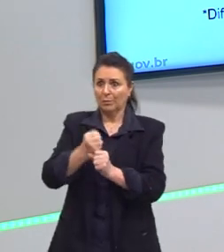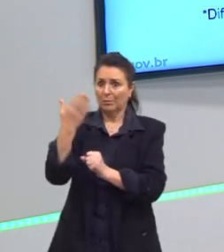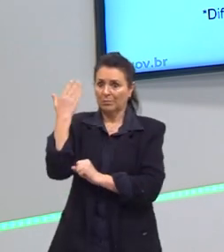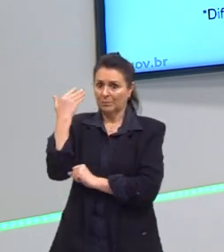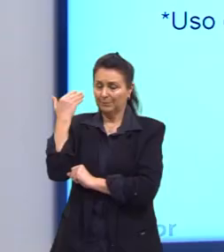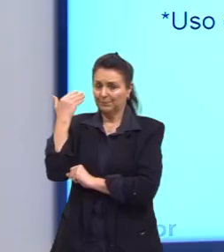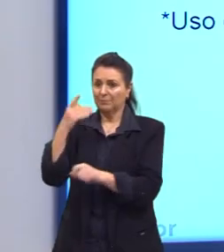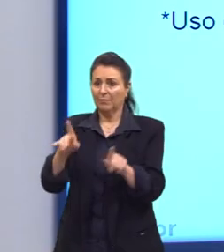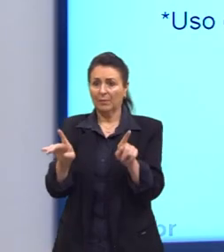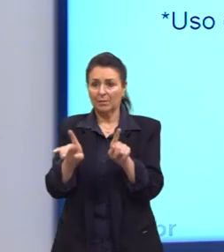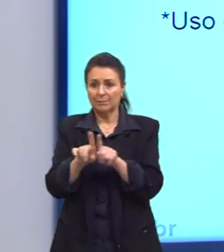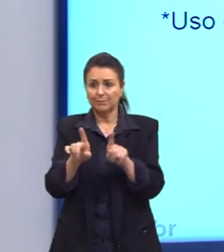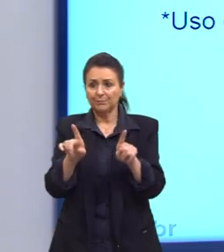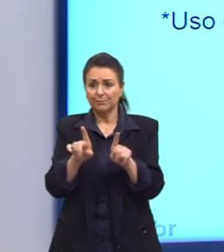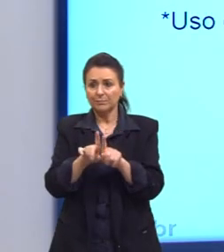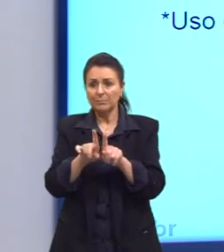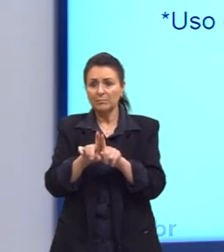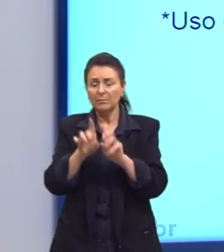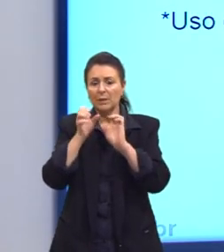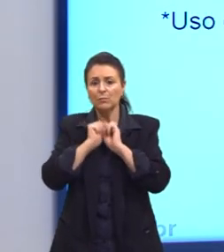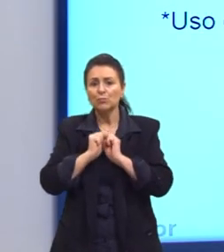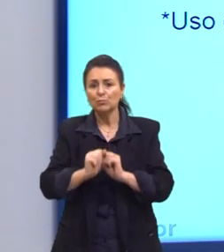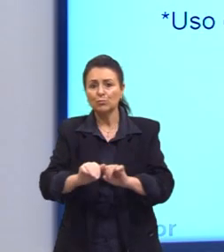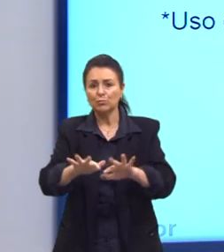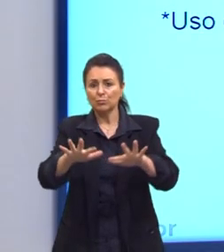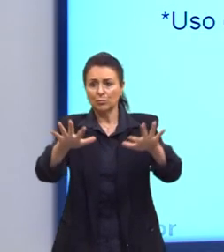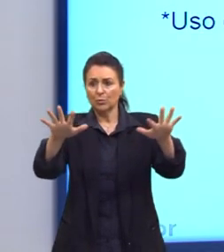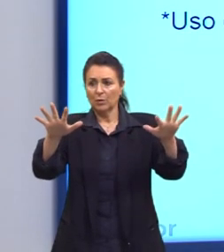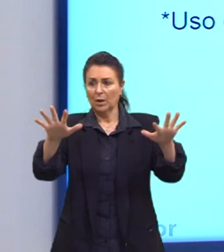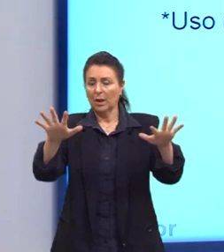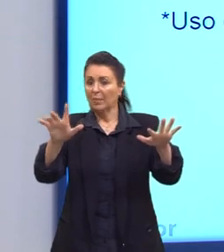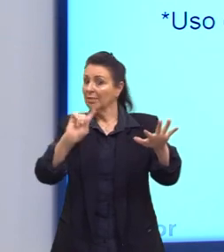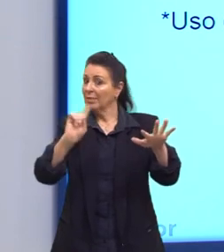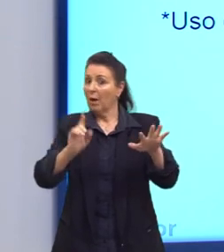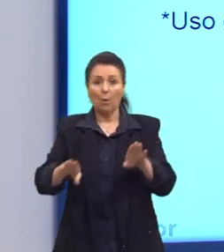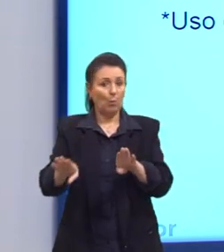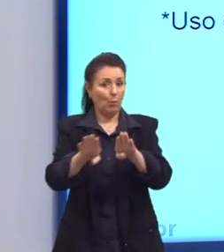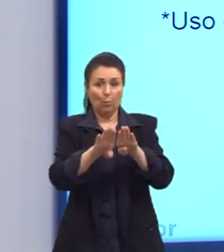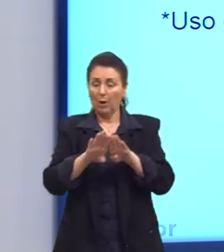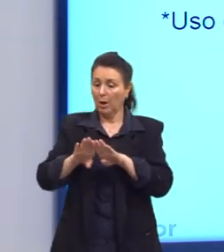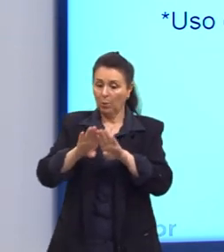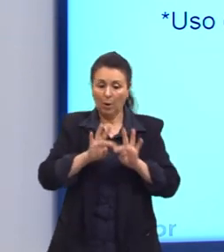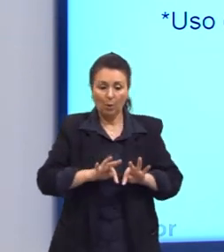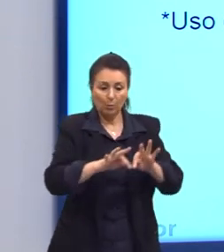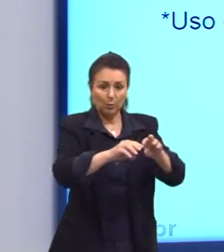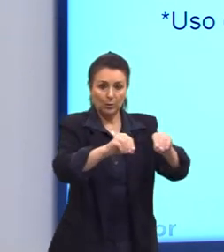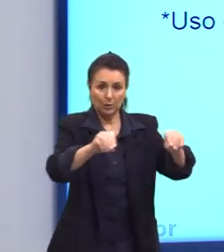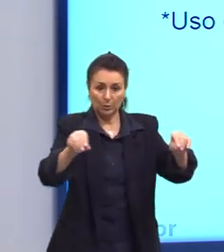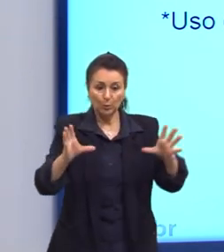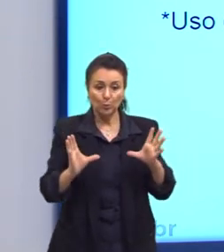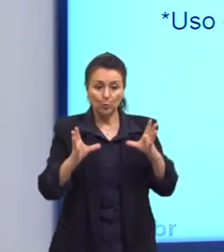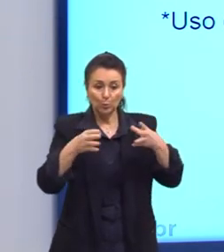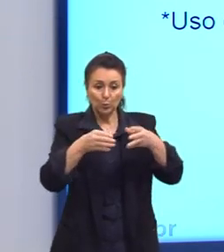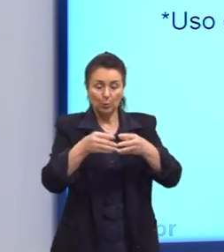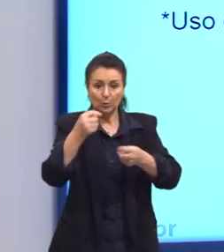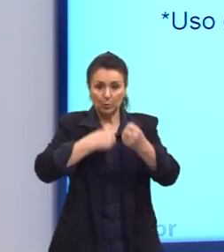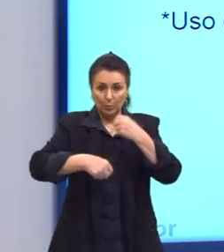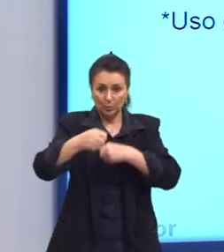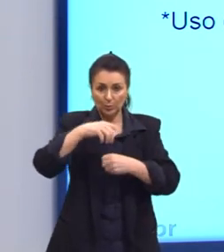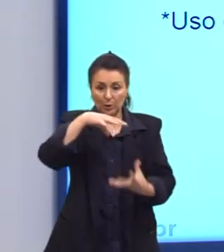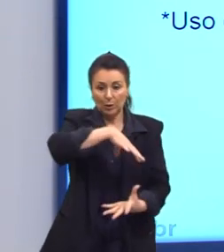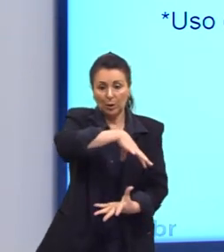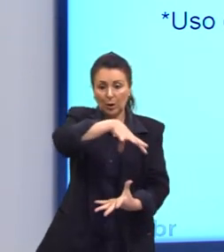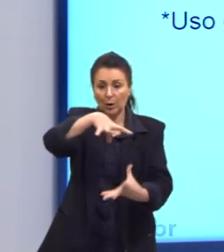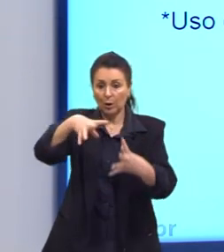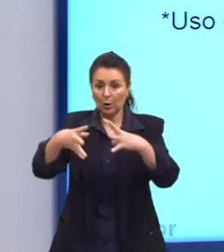E também defendiu-se de forma desigual pelos territórios, os blocos econômicos e a globalização, nós já comentamos antes,